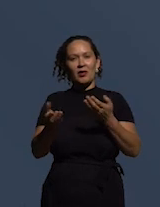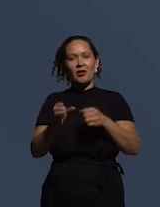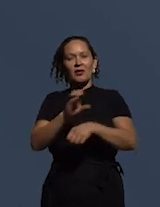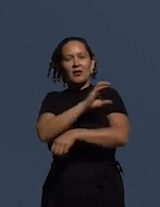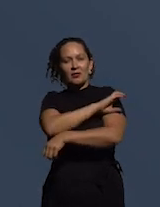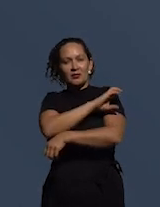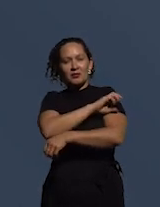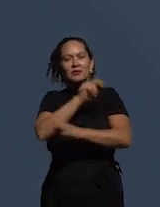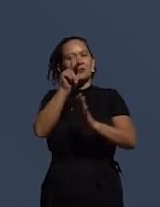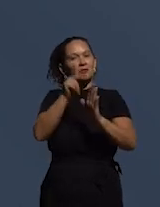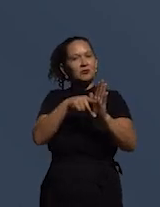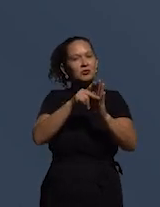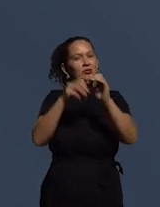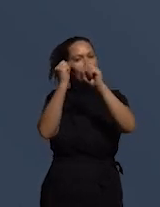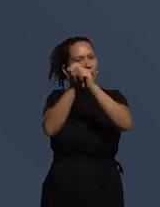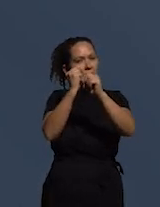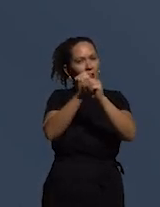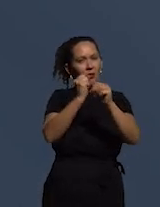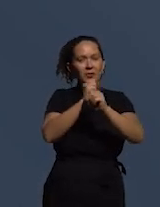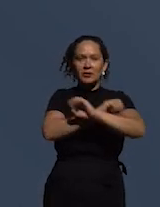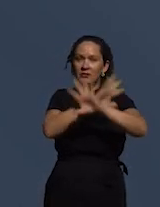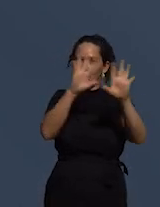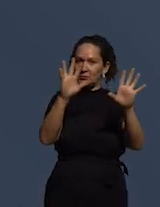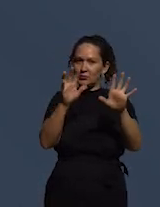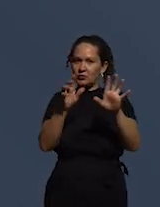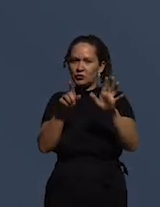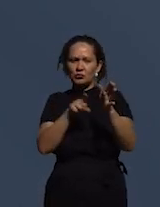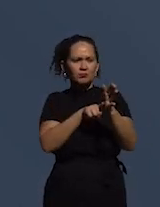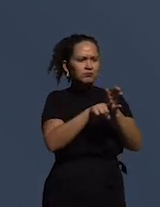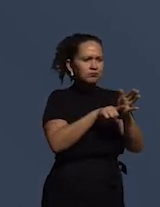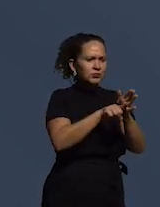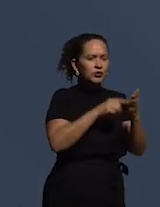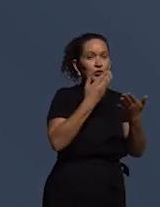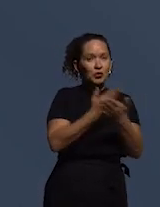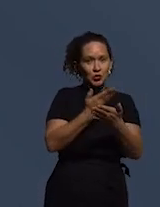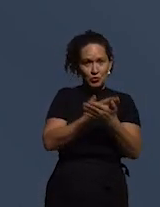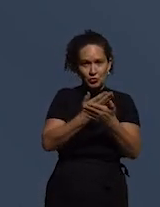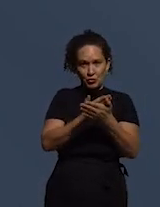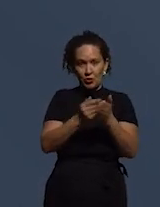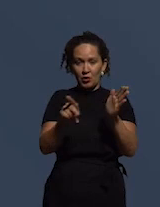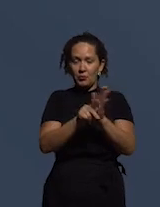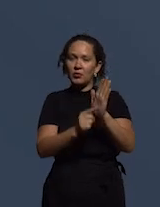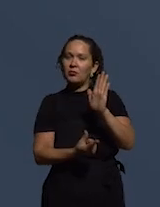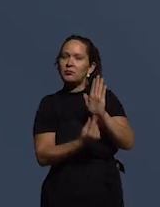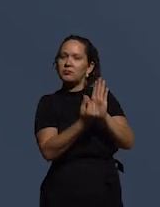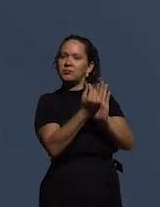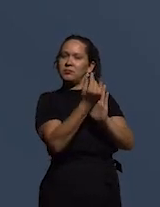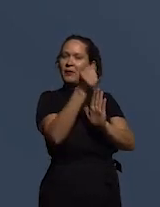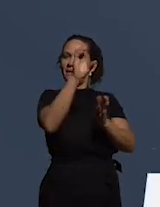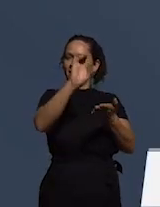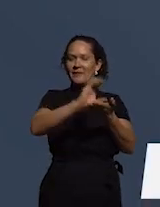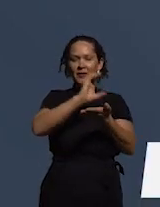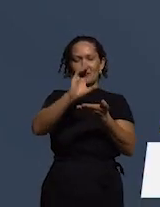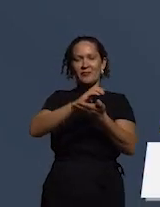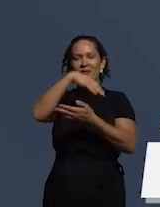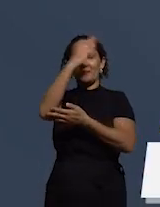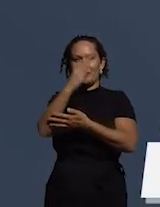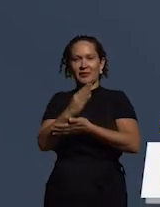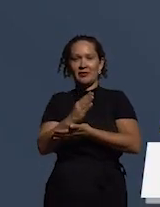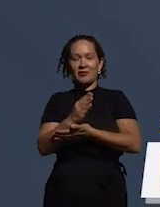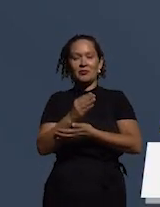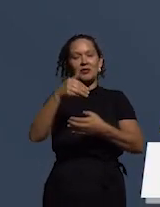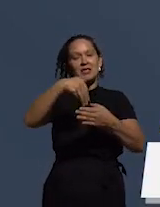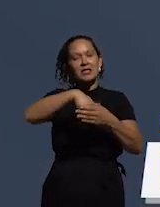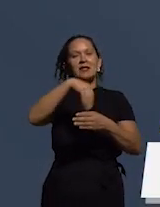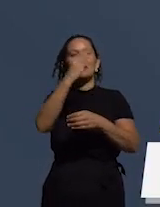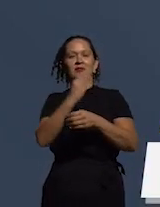projeto Obra Transparente que monitorou obras de escolas e creches financiadas pelo governo federal em municípios brasileiros